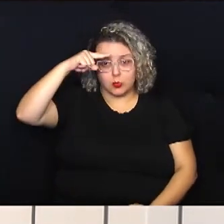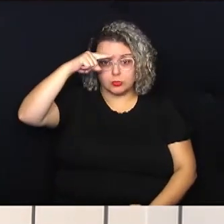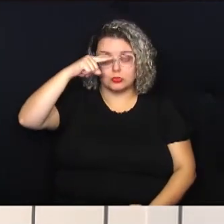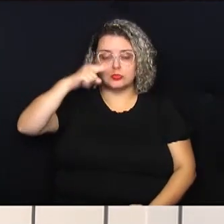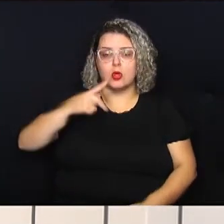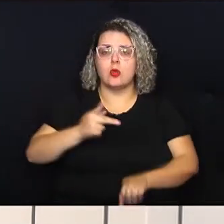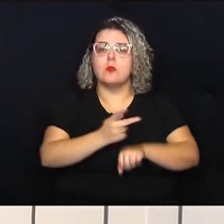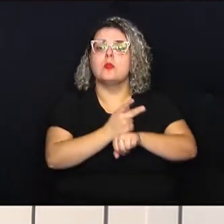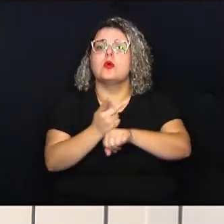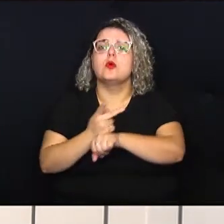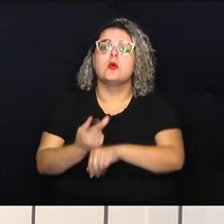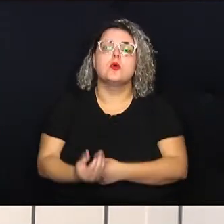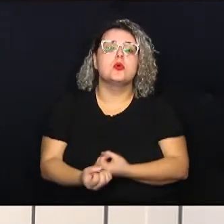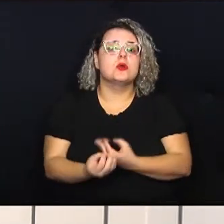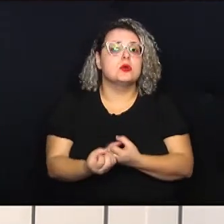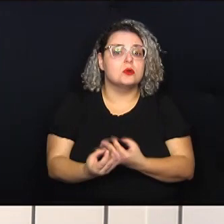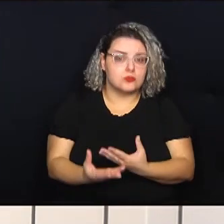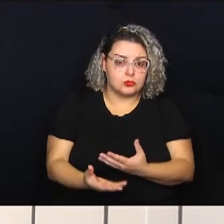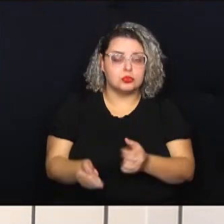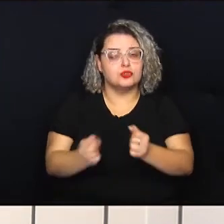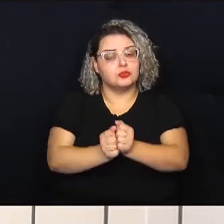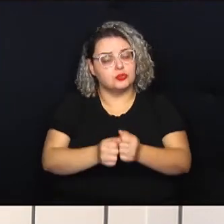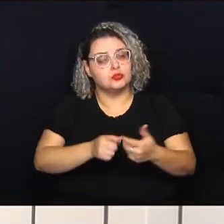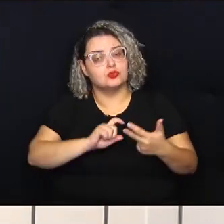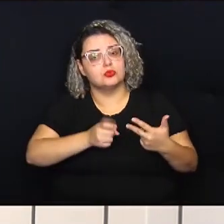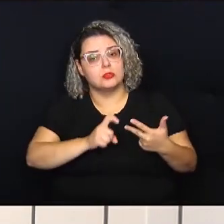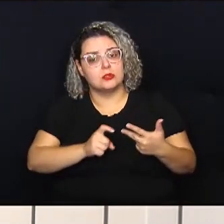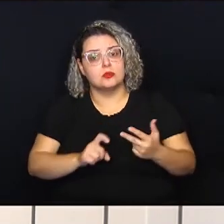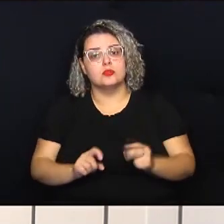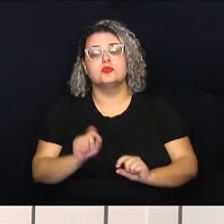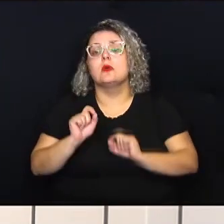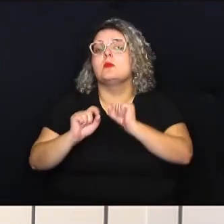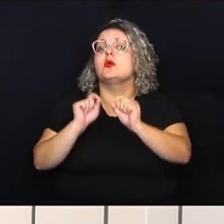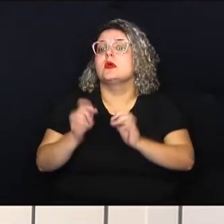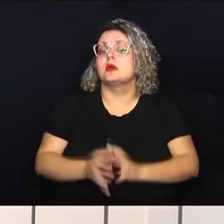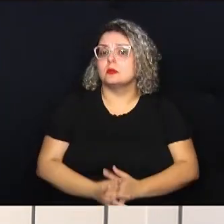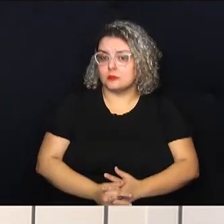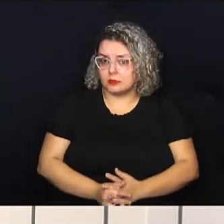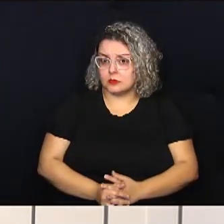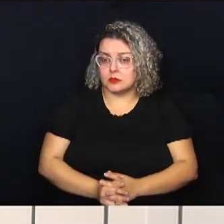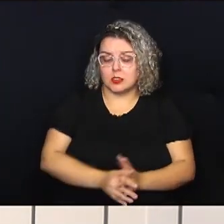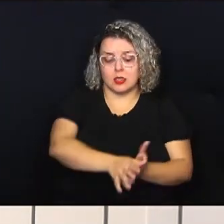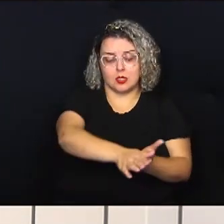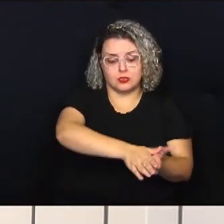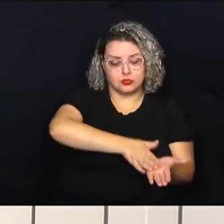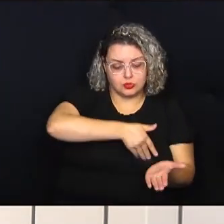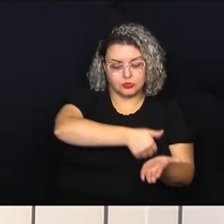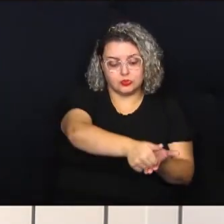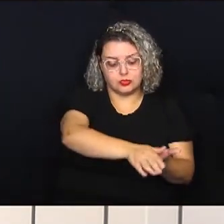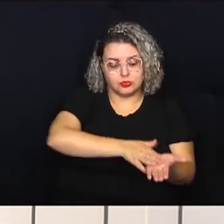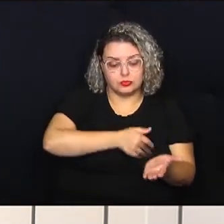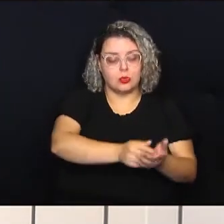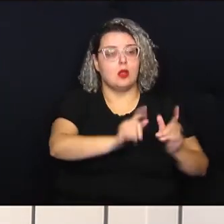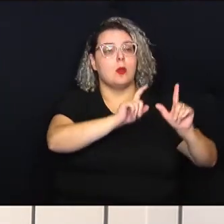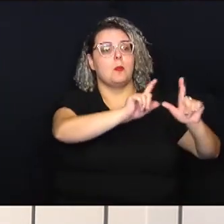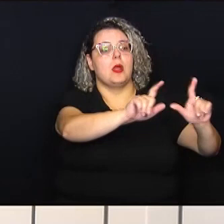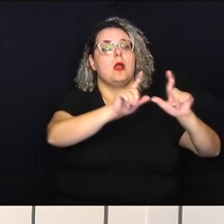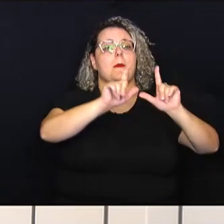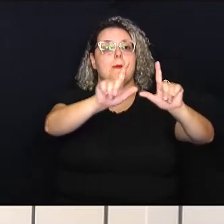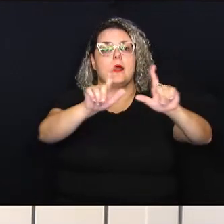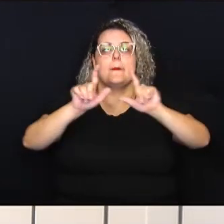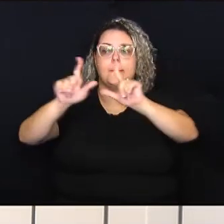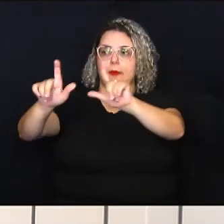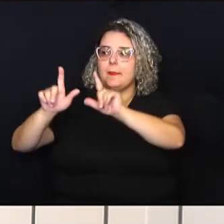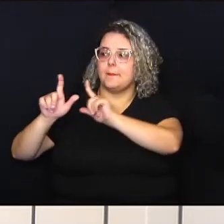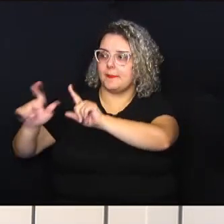busca informações com o Executivo sobre a instalação de sinalização horizontal e vertical